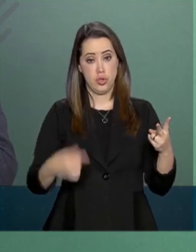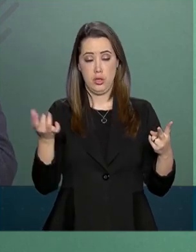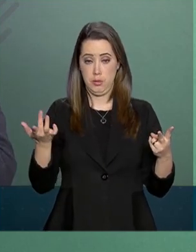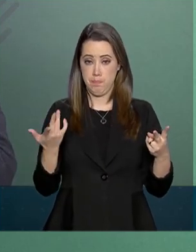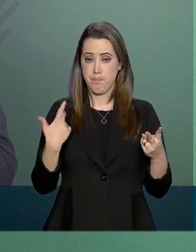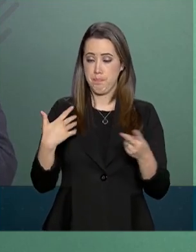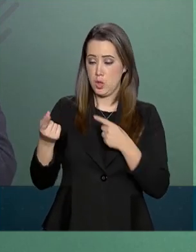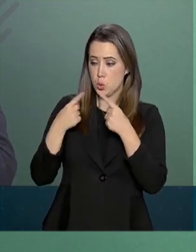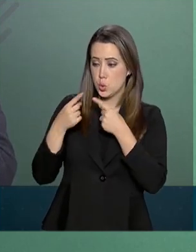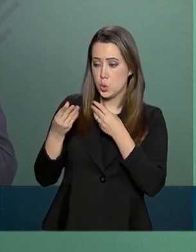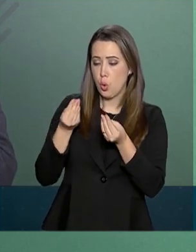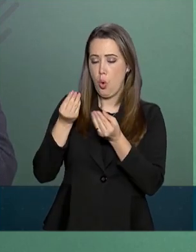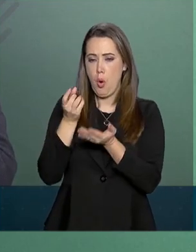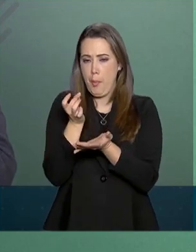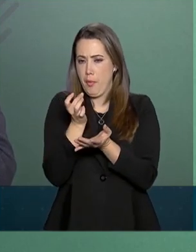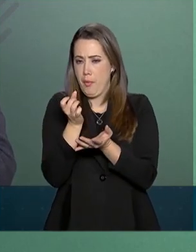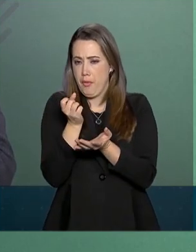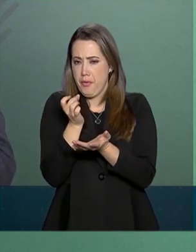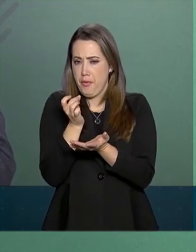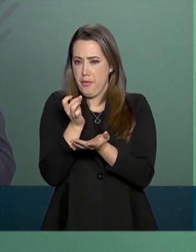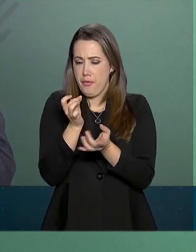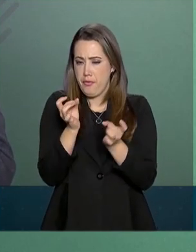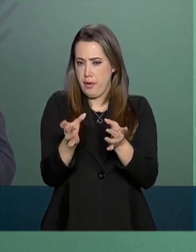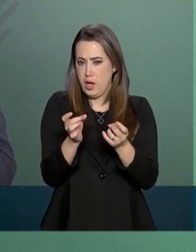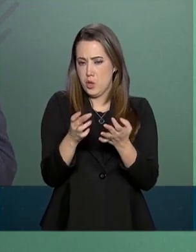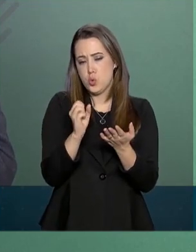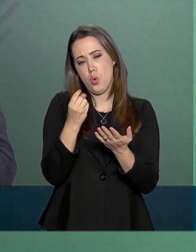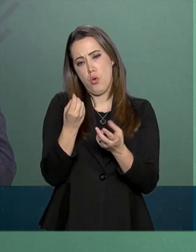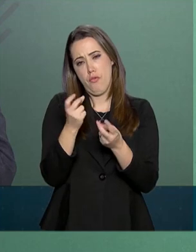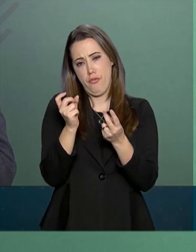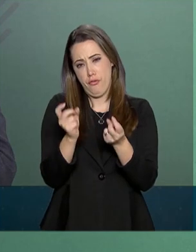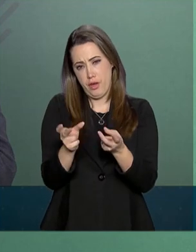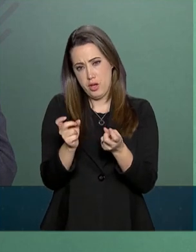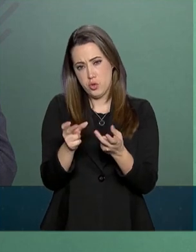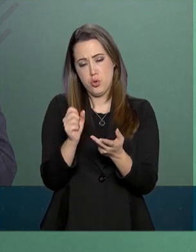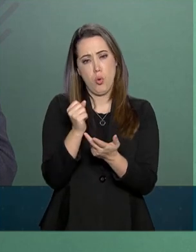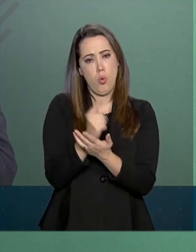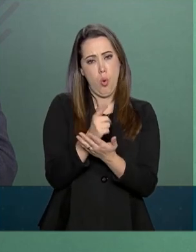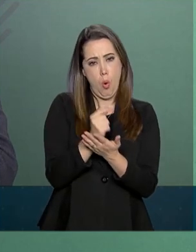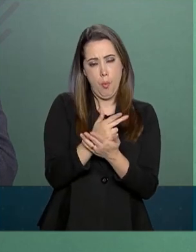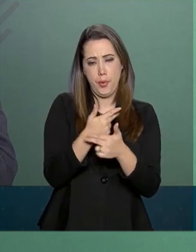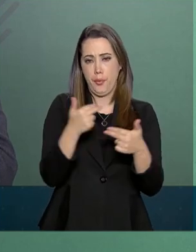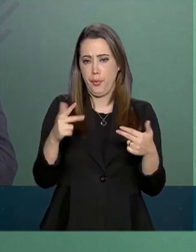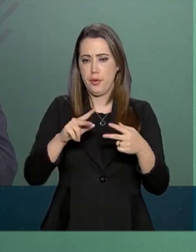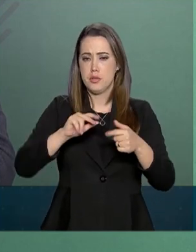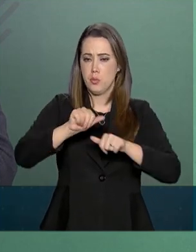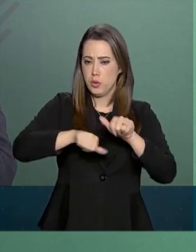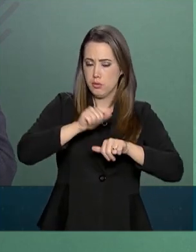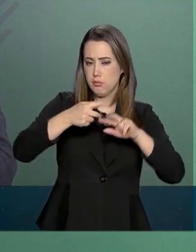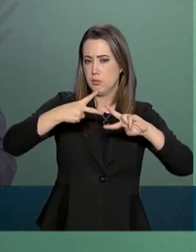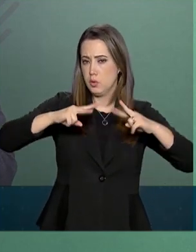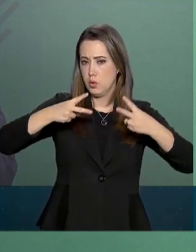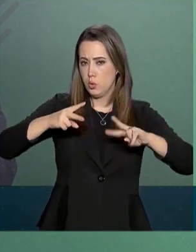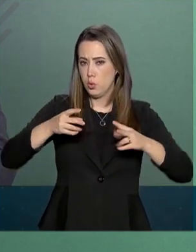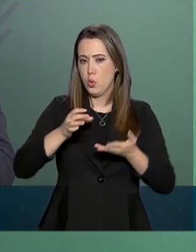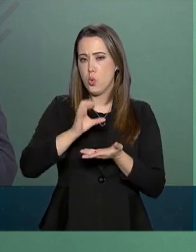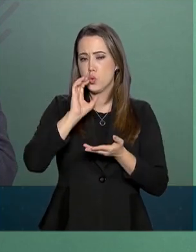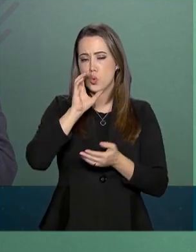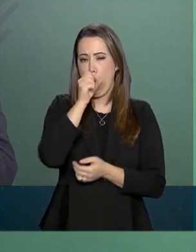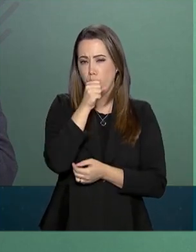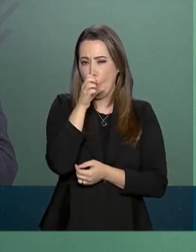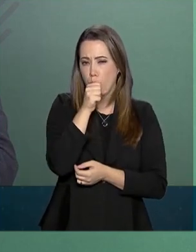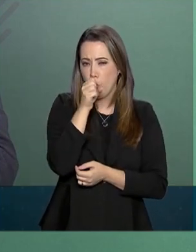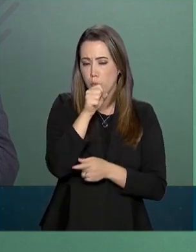organismos geneticamente modificados, suco de laranja, novas tecnologias,